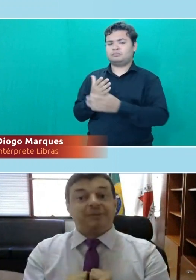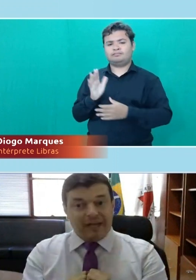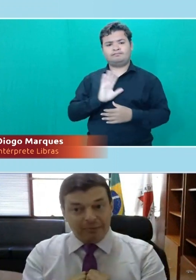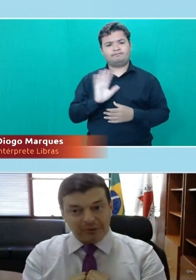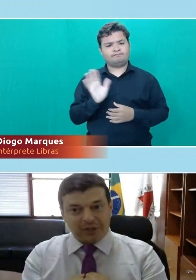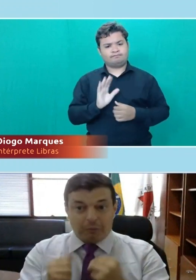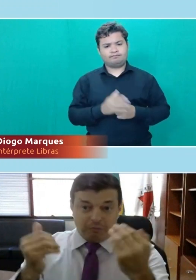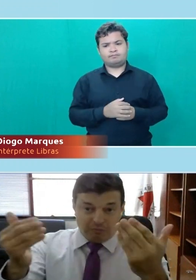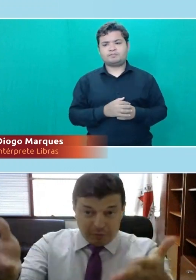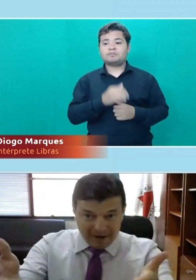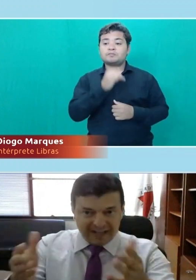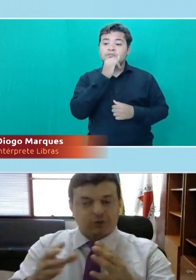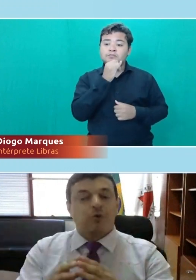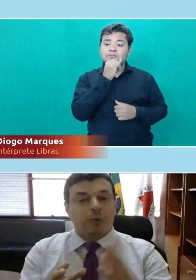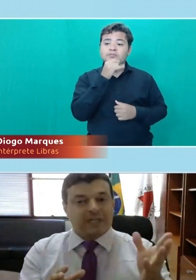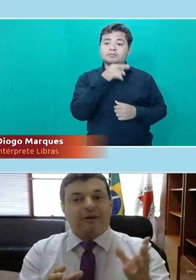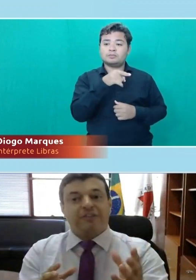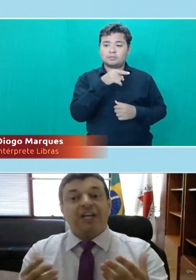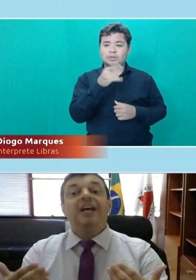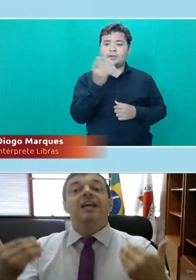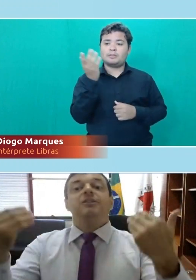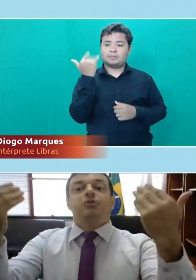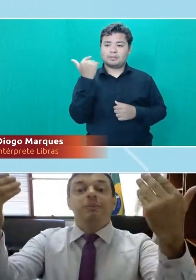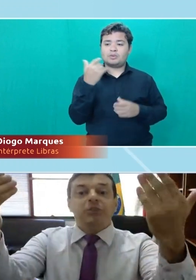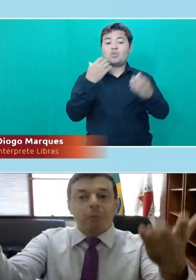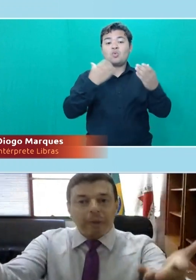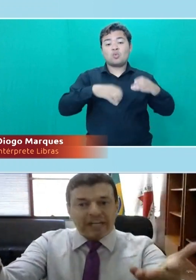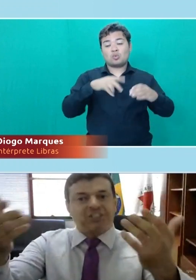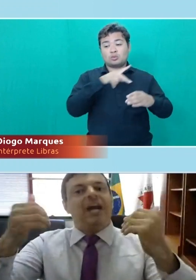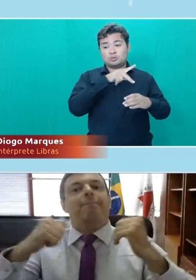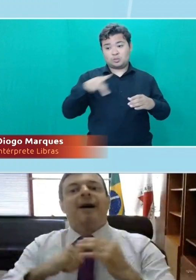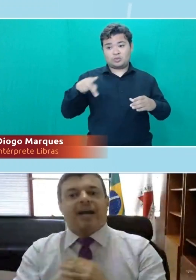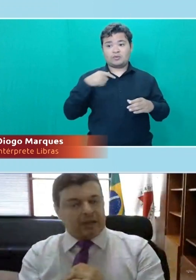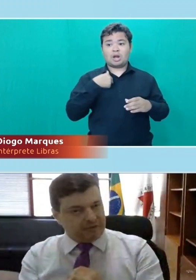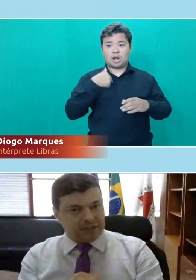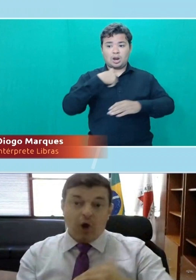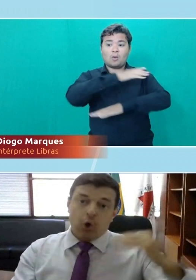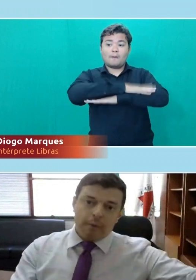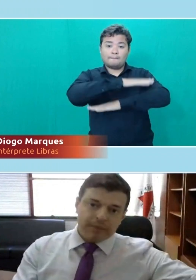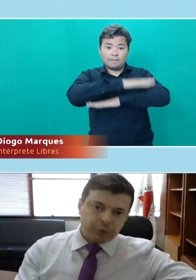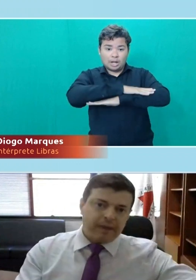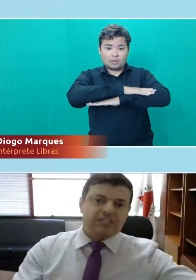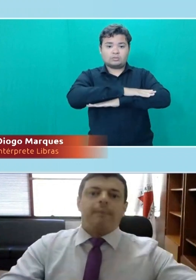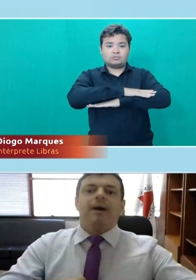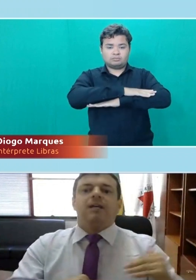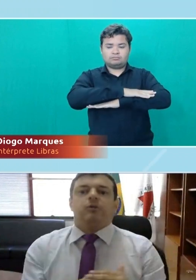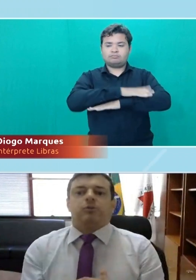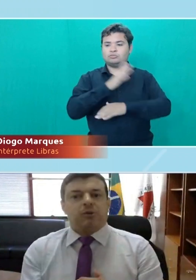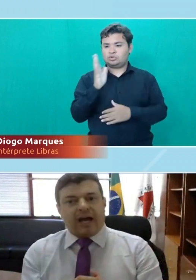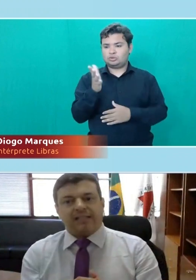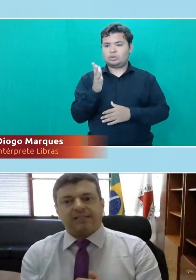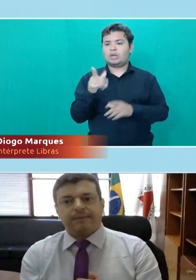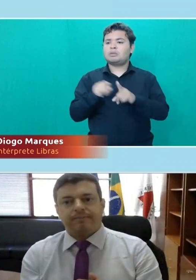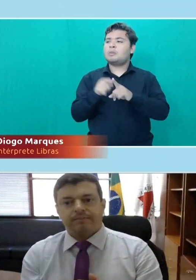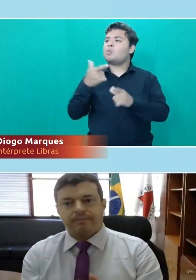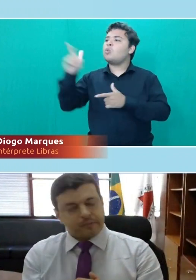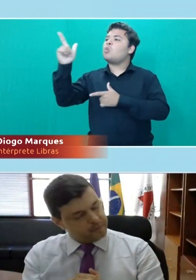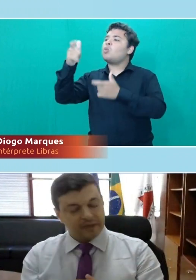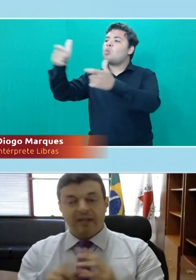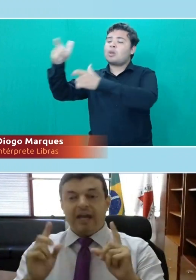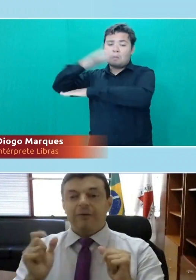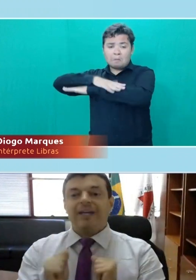geralmente, três membros, eu fui banca de concurso aí FG e me submeti à banca aí no FG, como me submeti à banca em outros lugares.